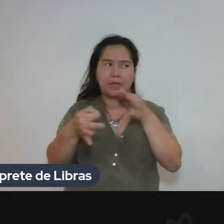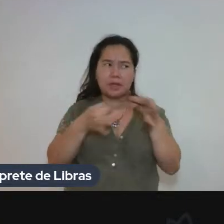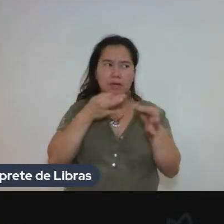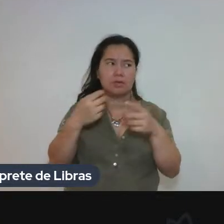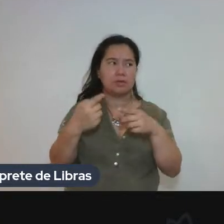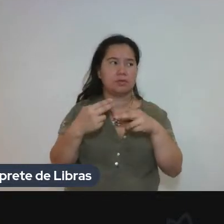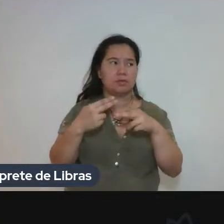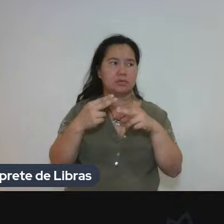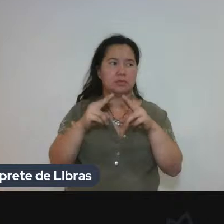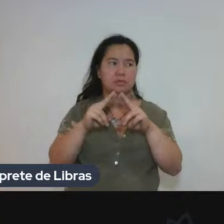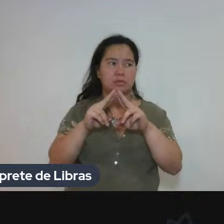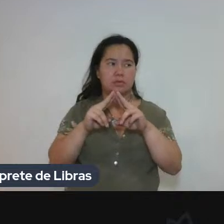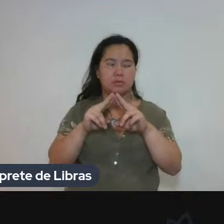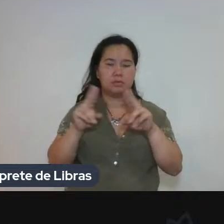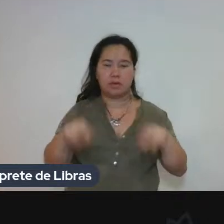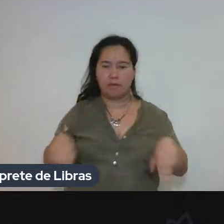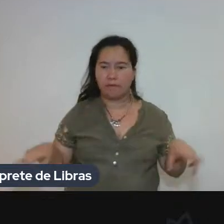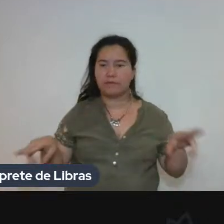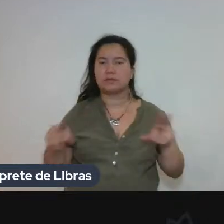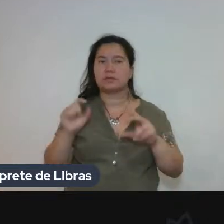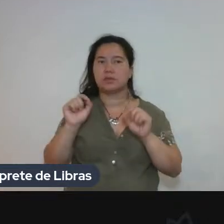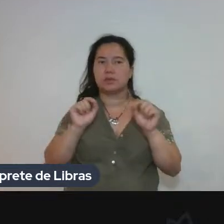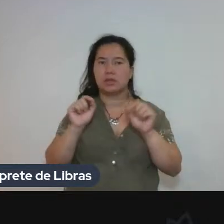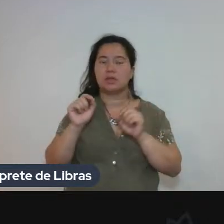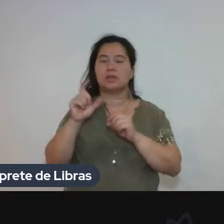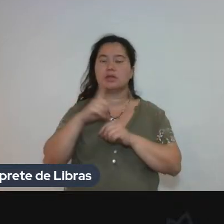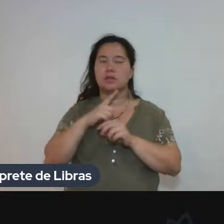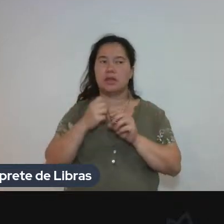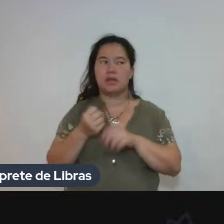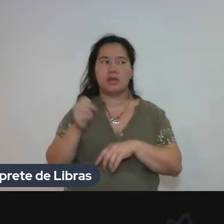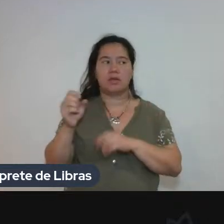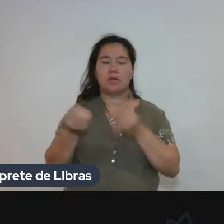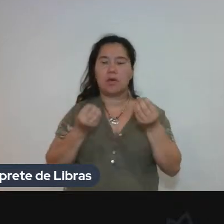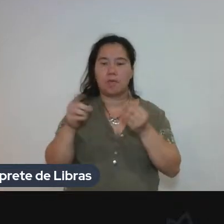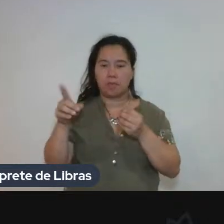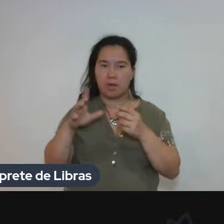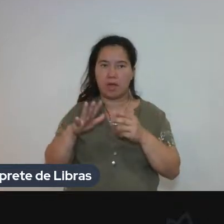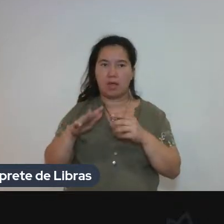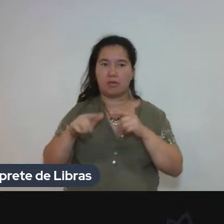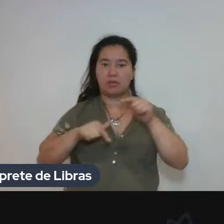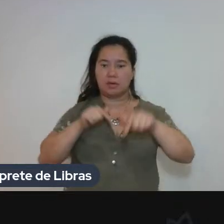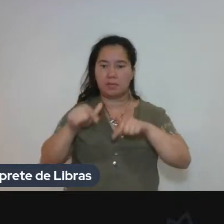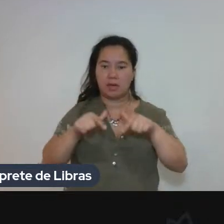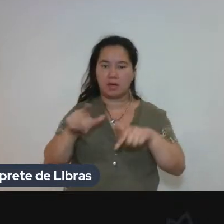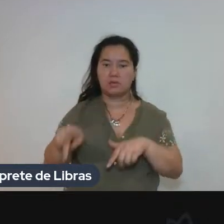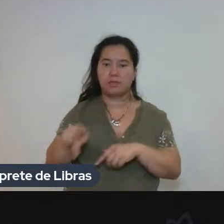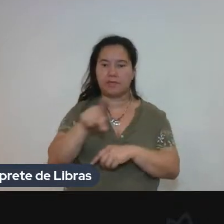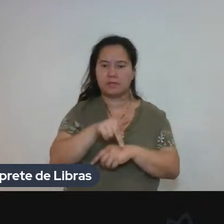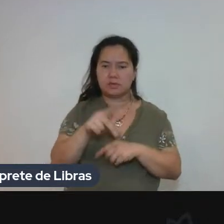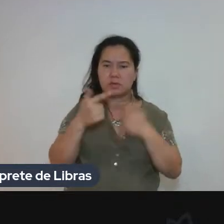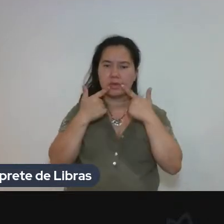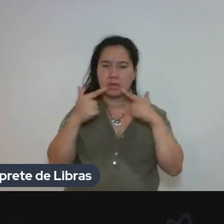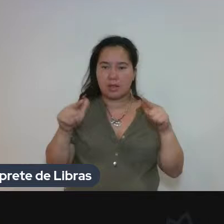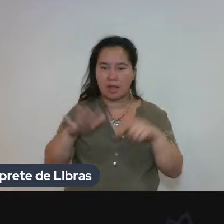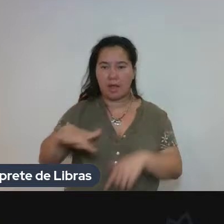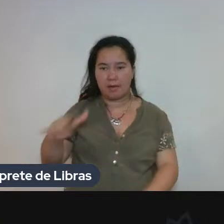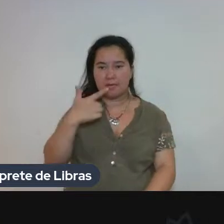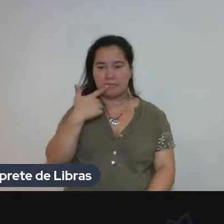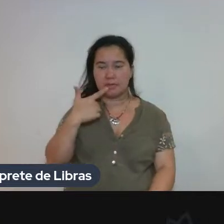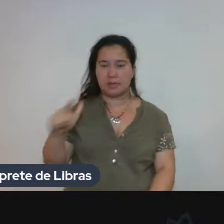psicanálise, tem a questão da atuação dele como professor de língua, né? e literatura na